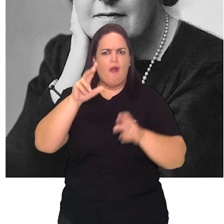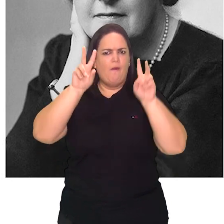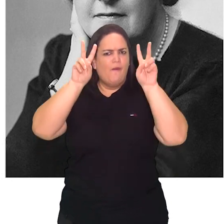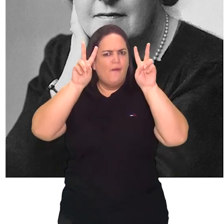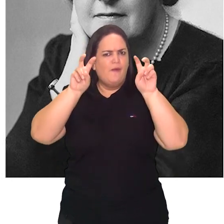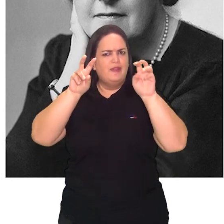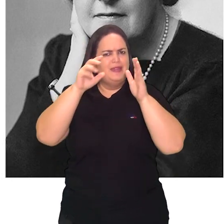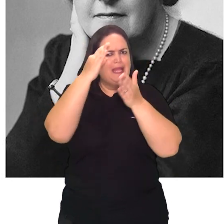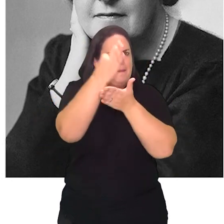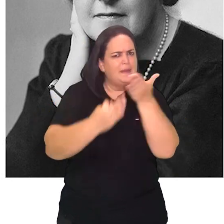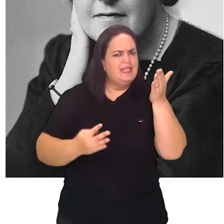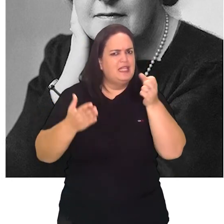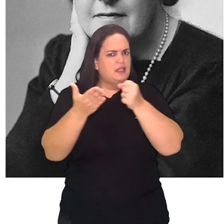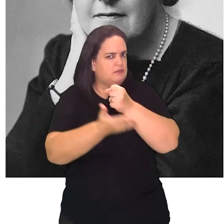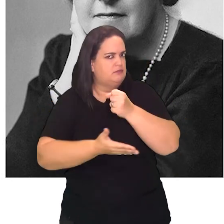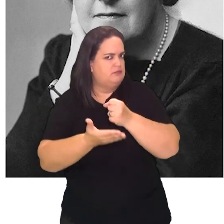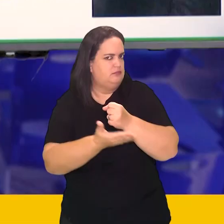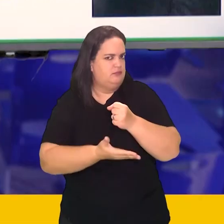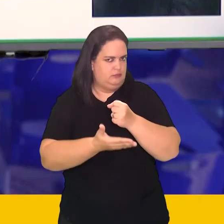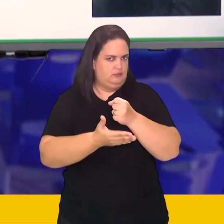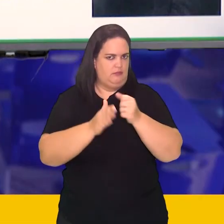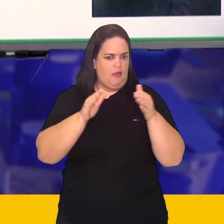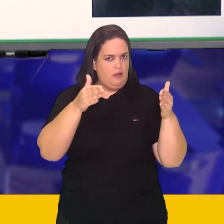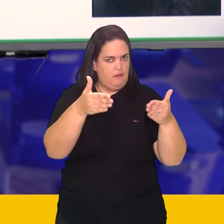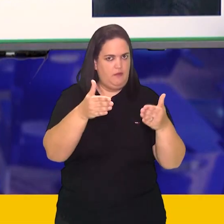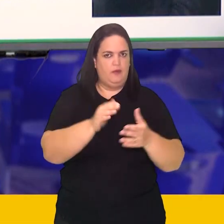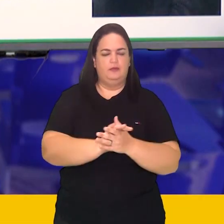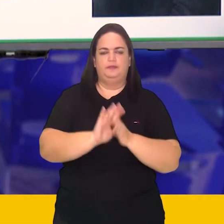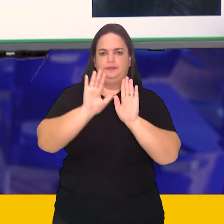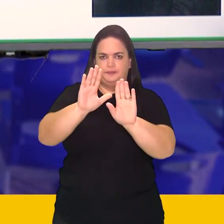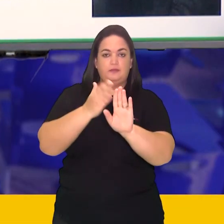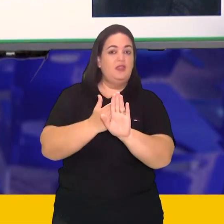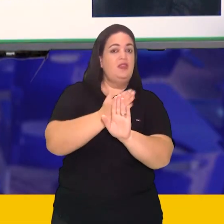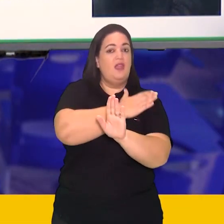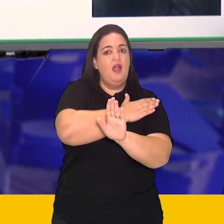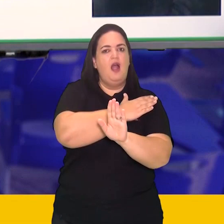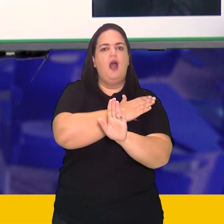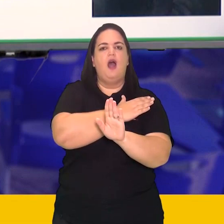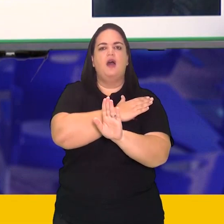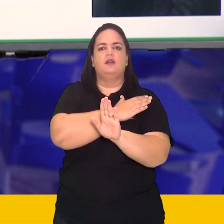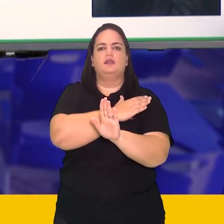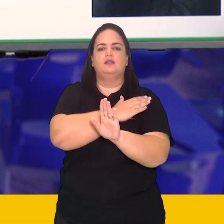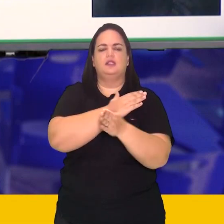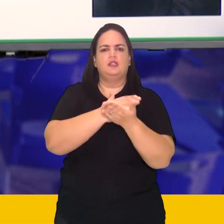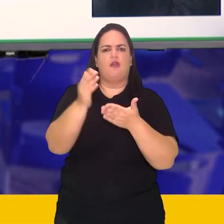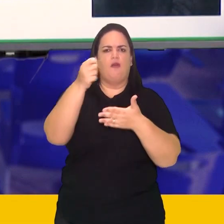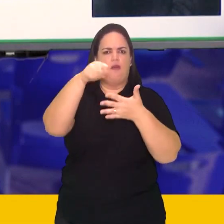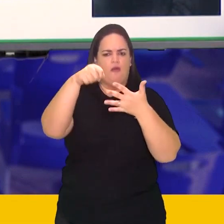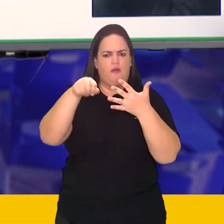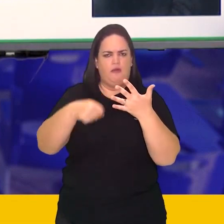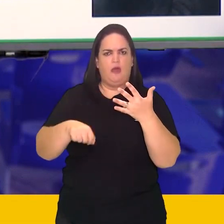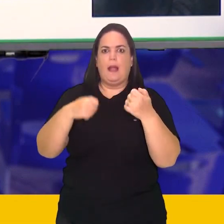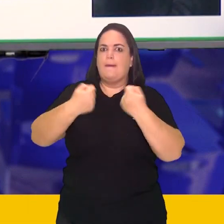base, o nosso texto central. Antes da gente começar a corrigir propriamente os exercícios, cabe a gente